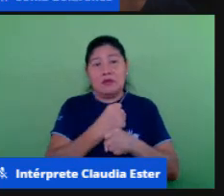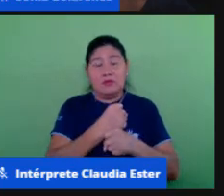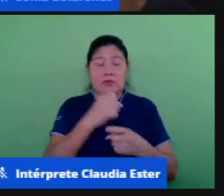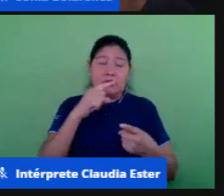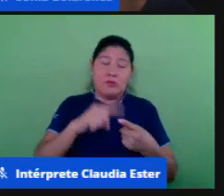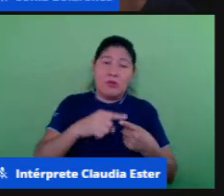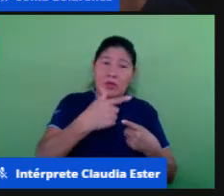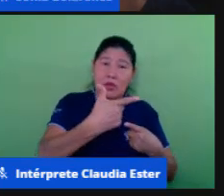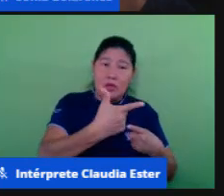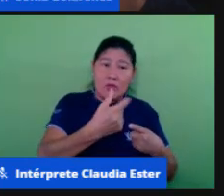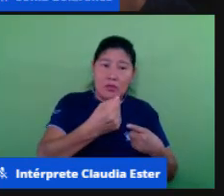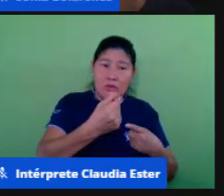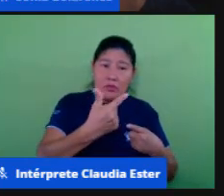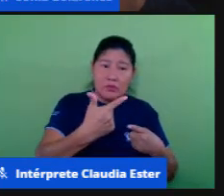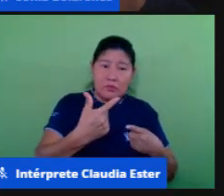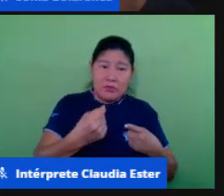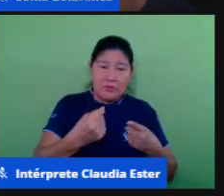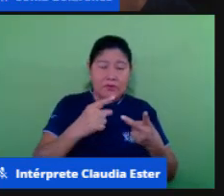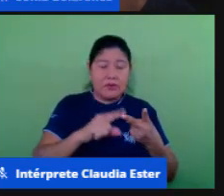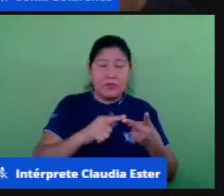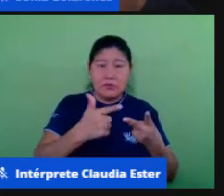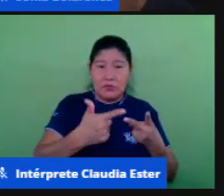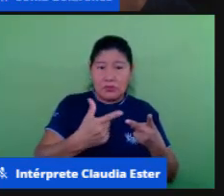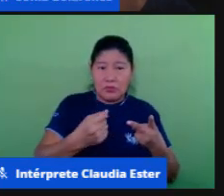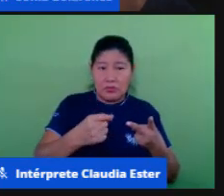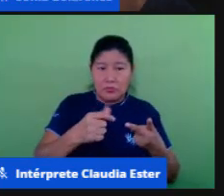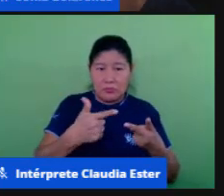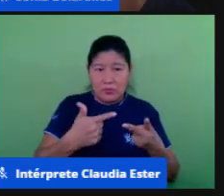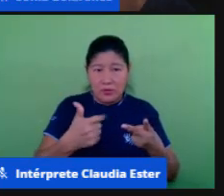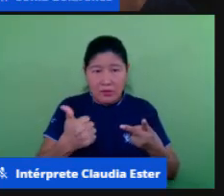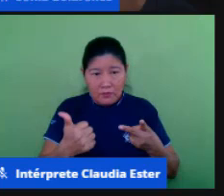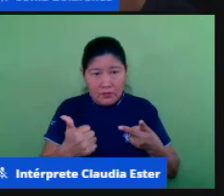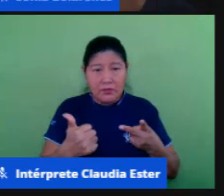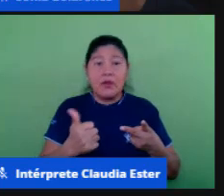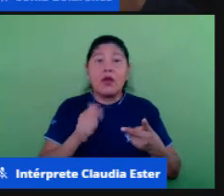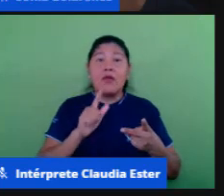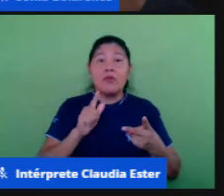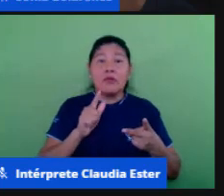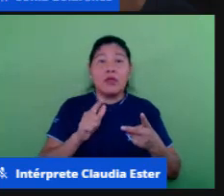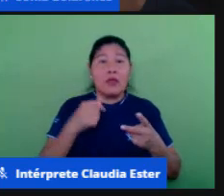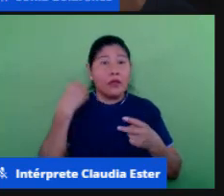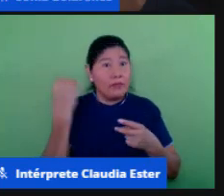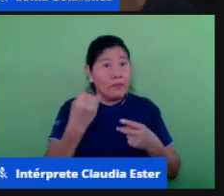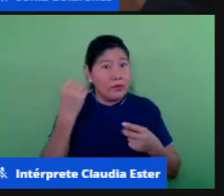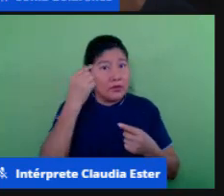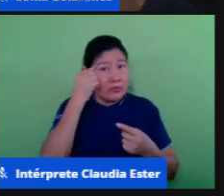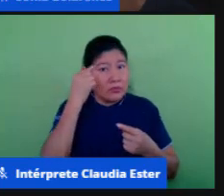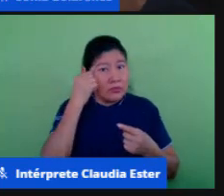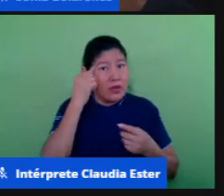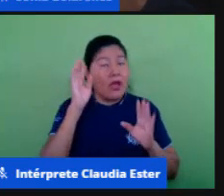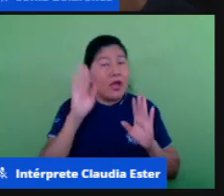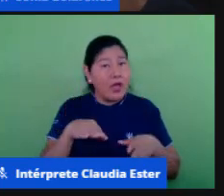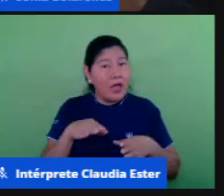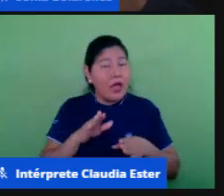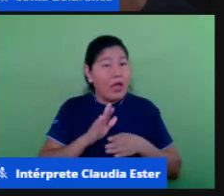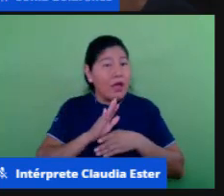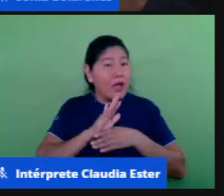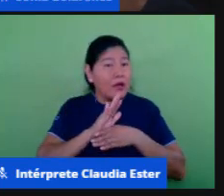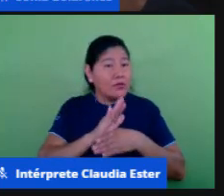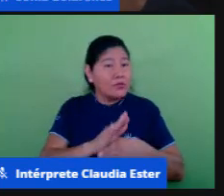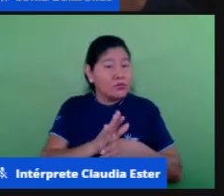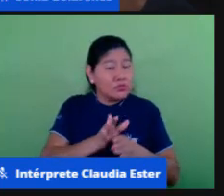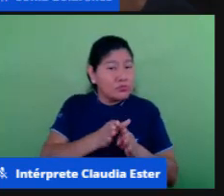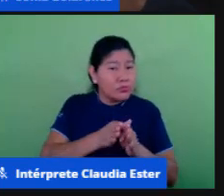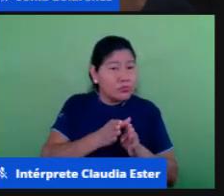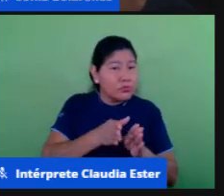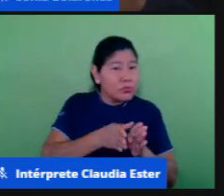então o mais importante né Janine ressaltar é que é o acompanhamento né acompanhamento dessa aprendizagem de